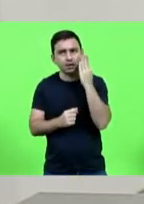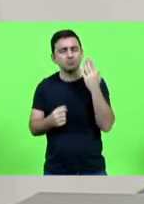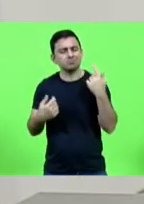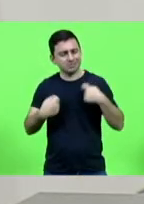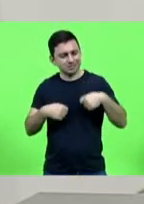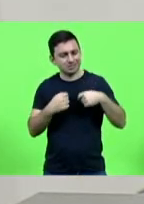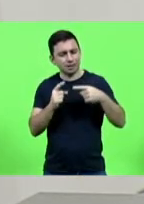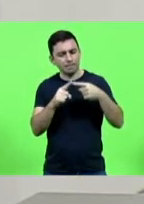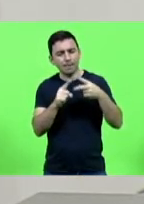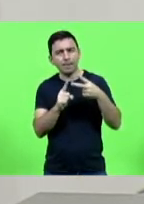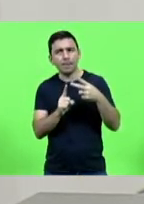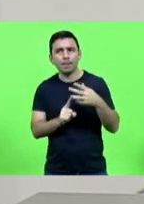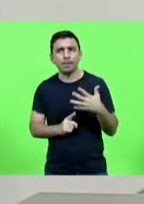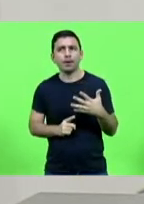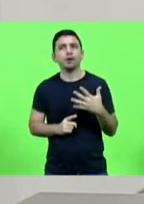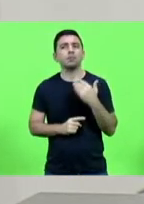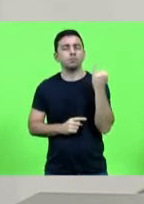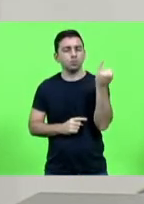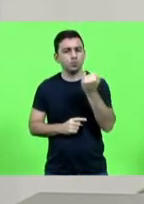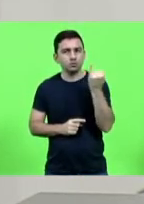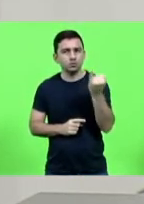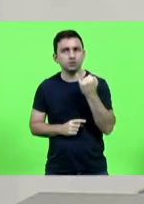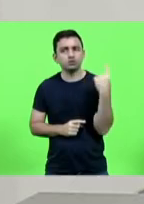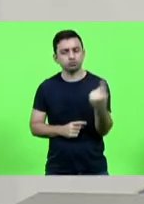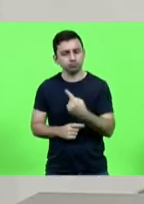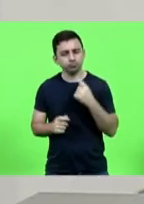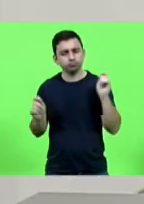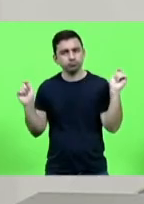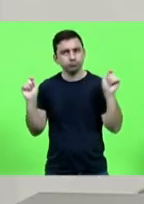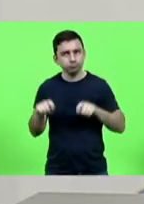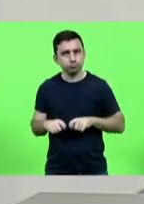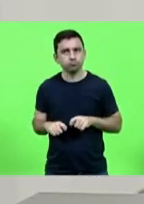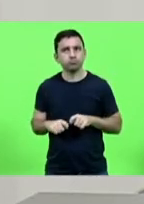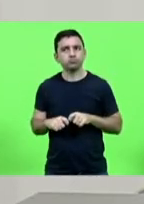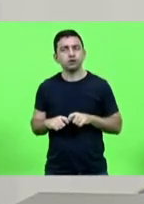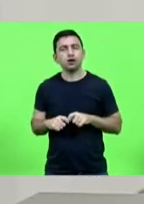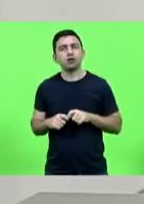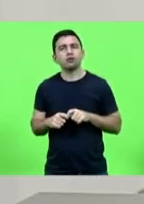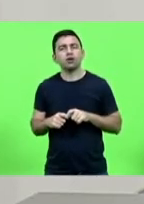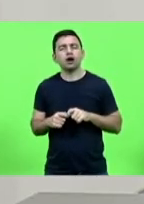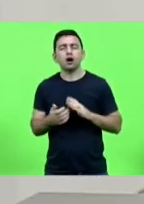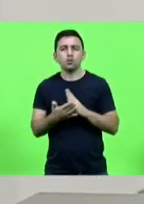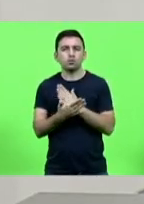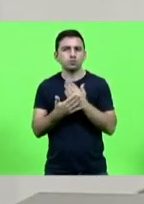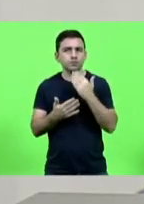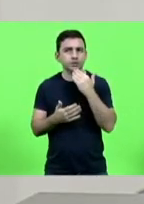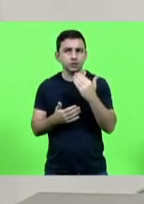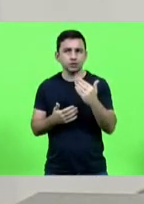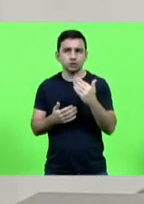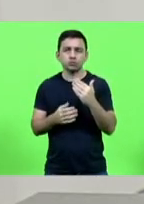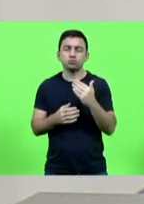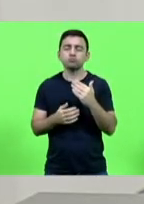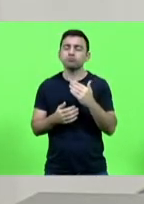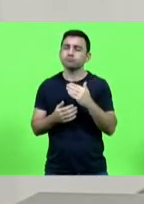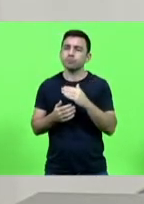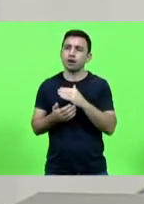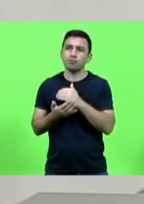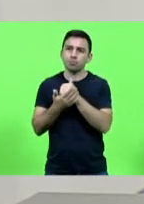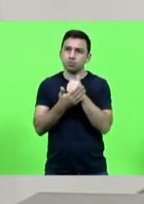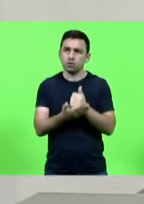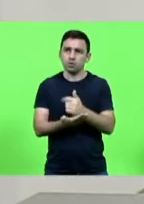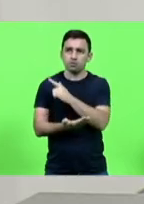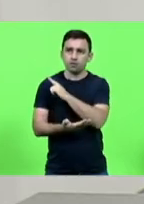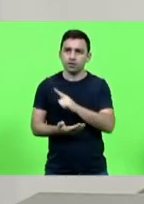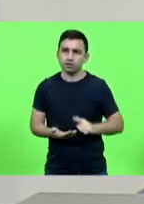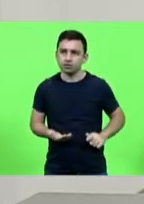e é importante que a gente possa então levar esses pleitos ao governo do estado e através